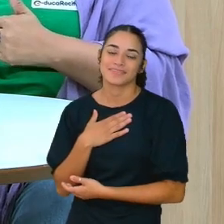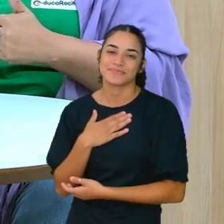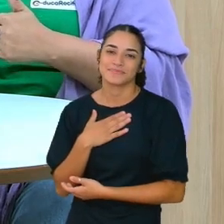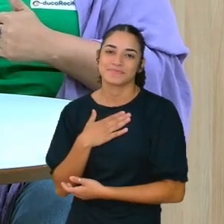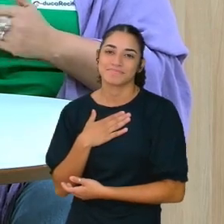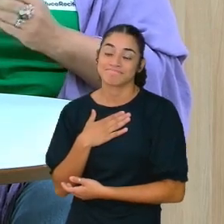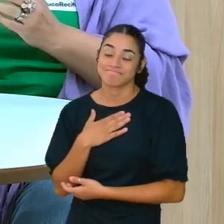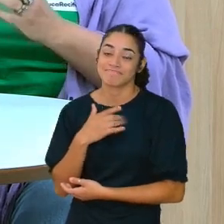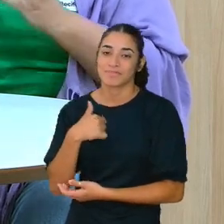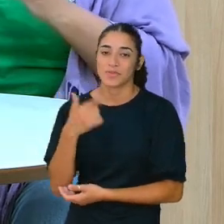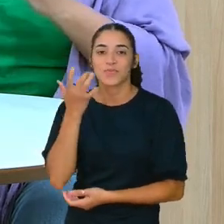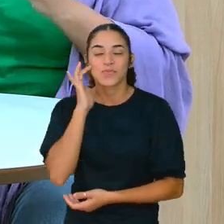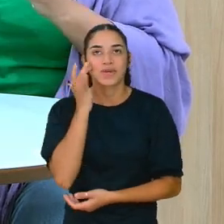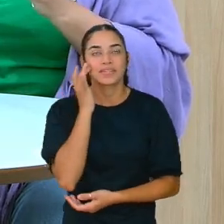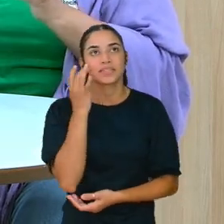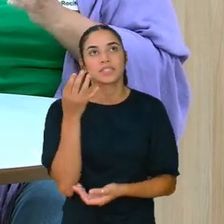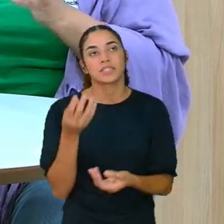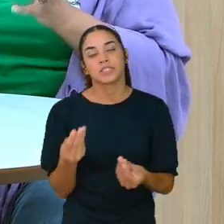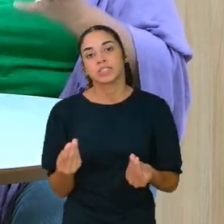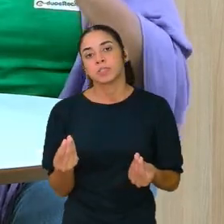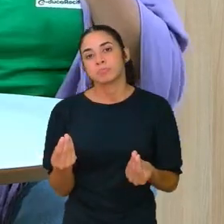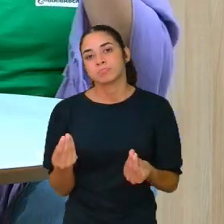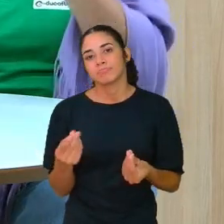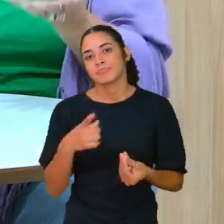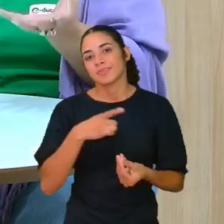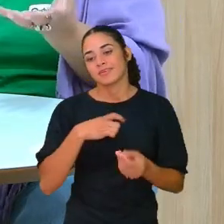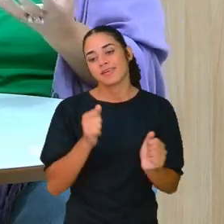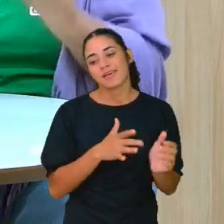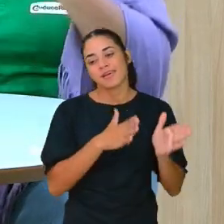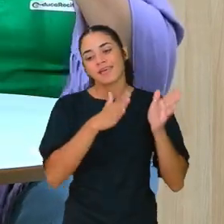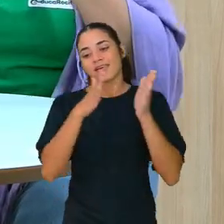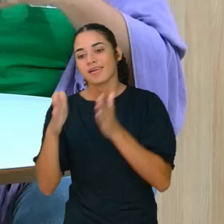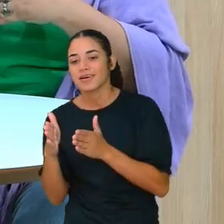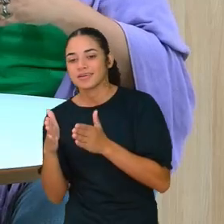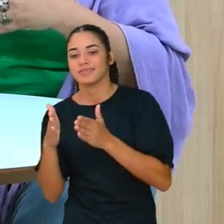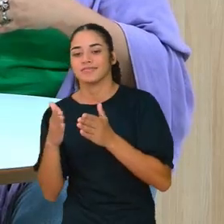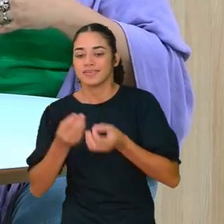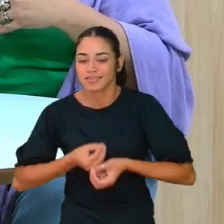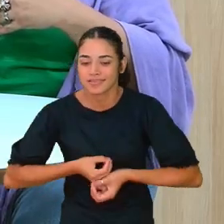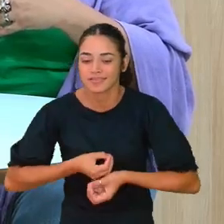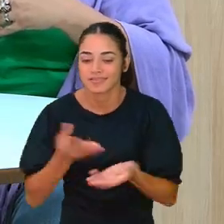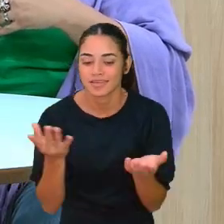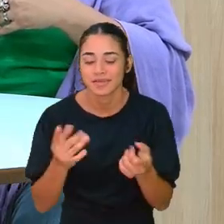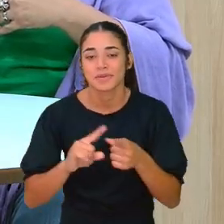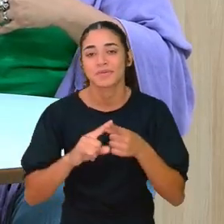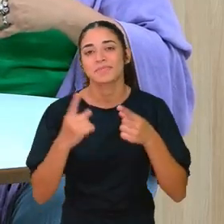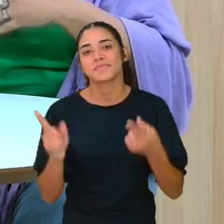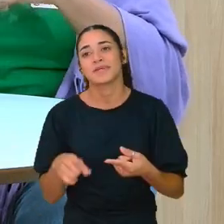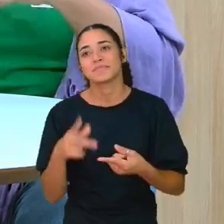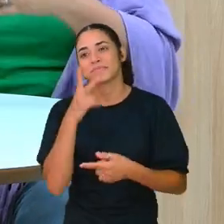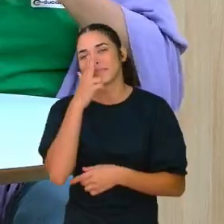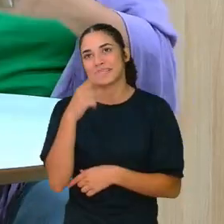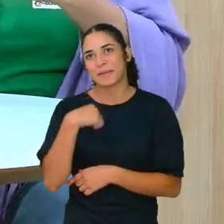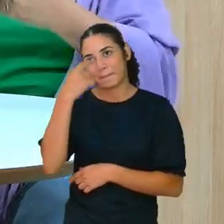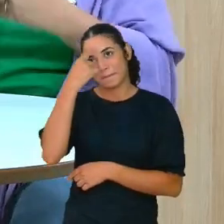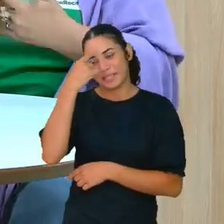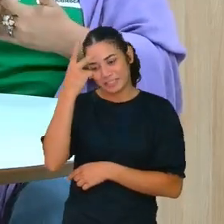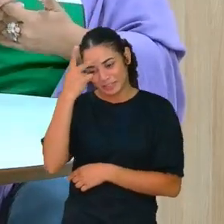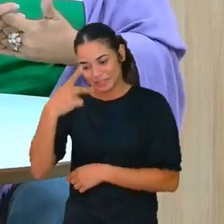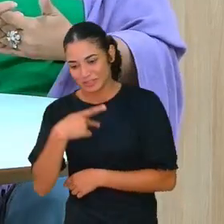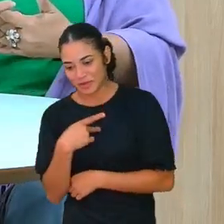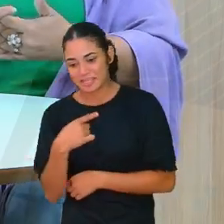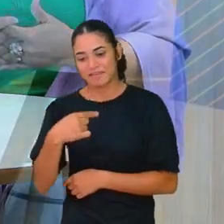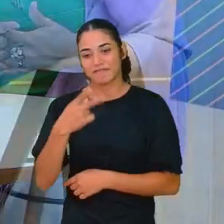Então, eu acho que tem o lado da gente doar, mas é também igual isso. É, mas é muito gratificante o professor